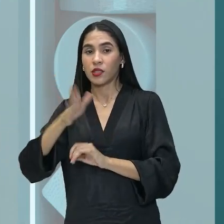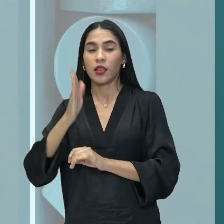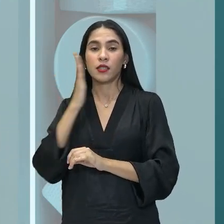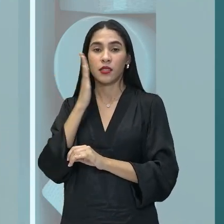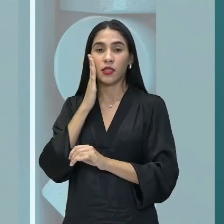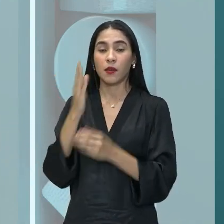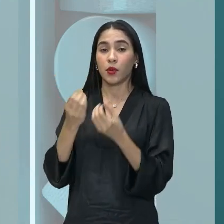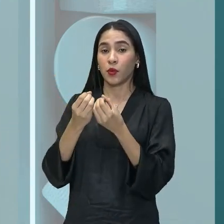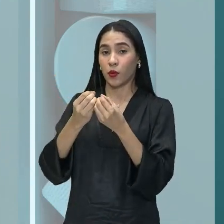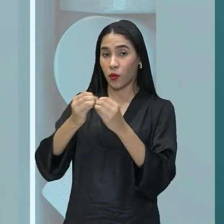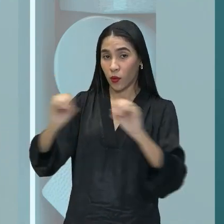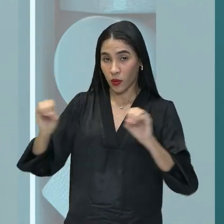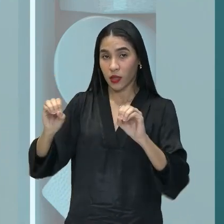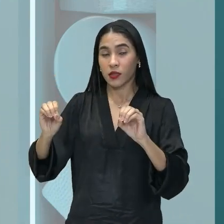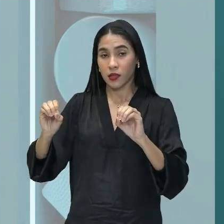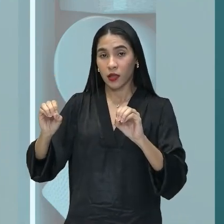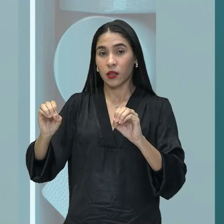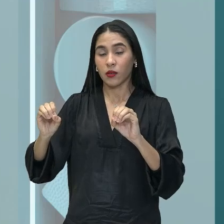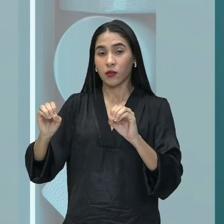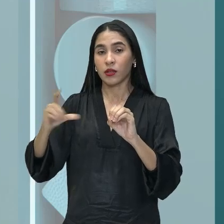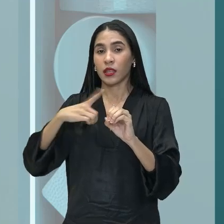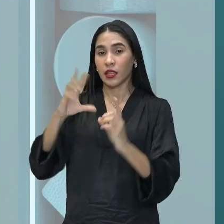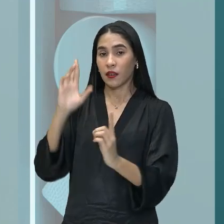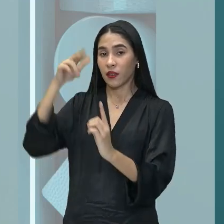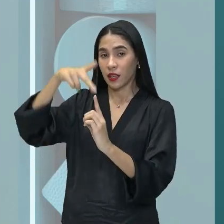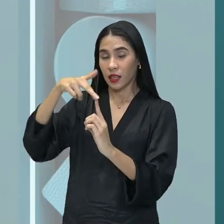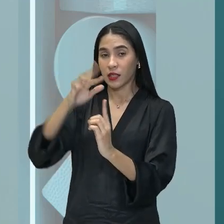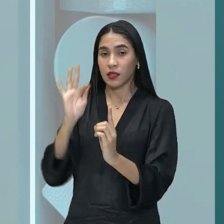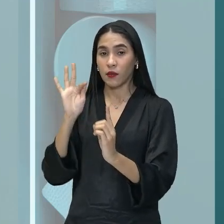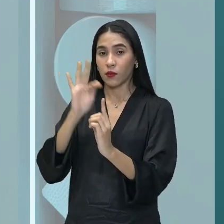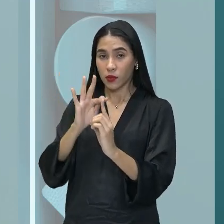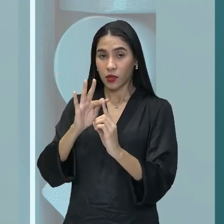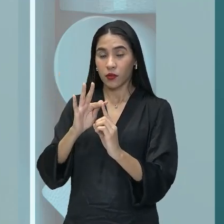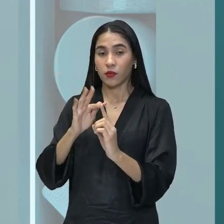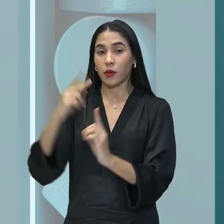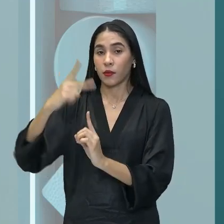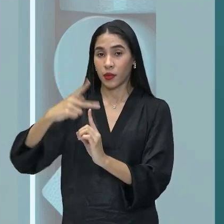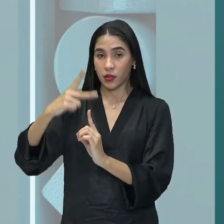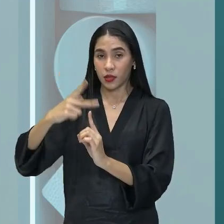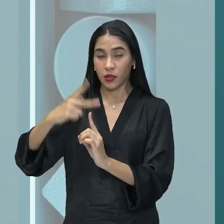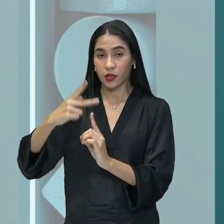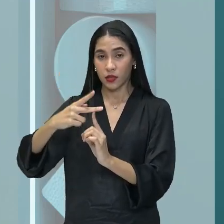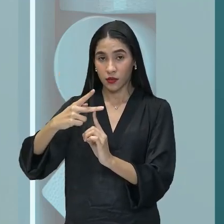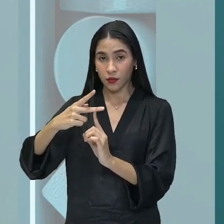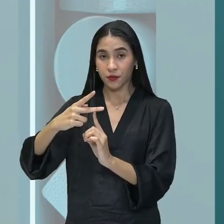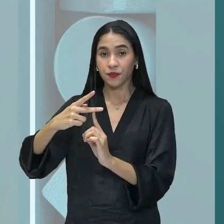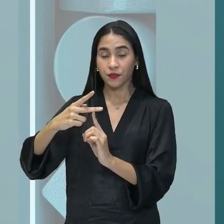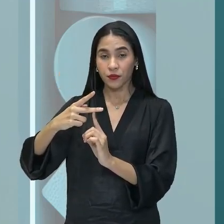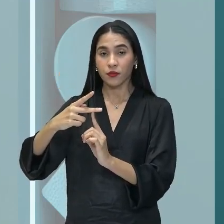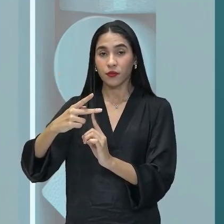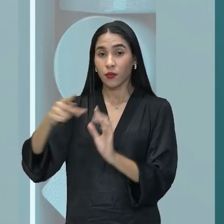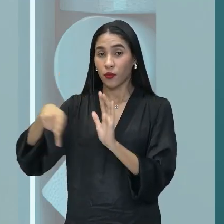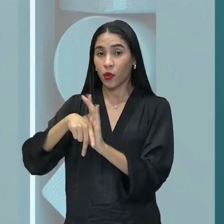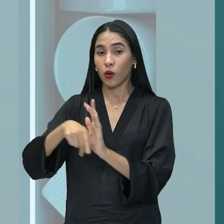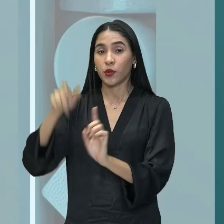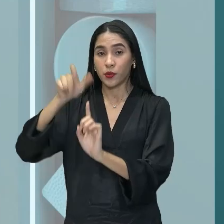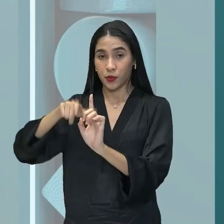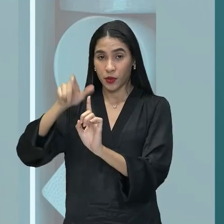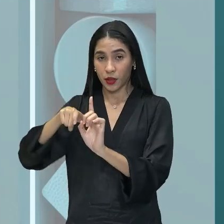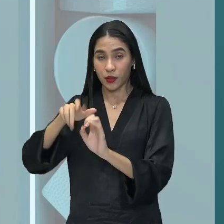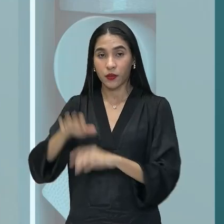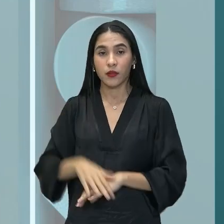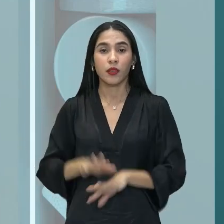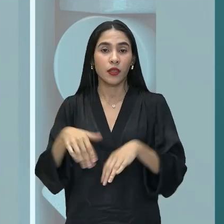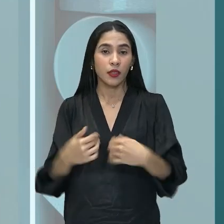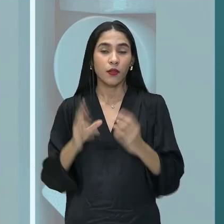subordinada exerce a função de predicativo, certo? Do sujeito. Então, você